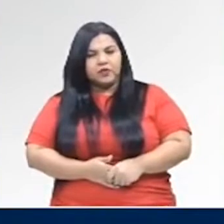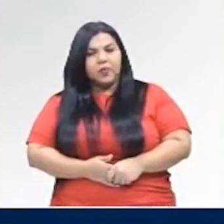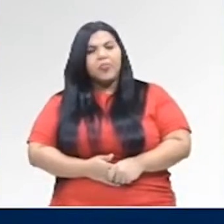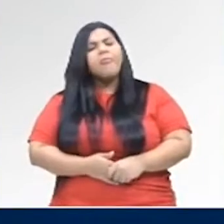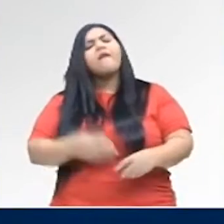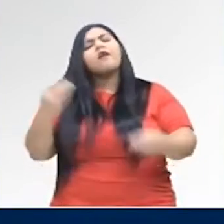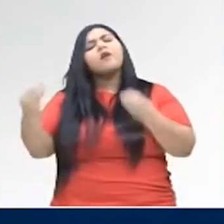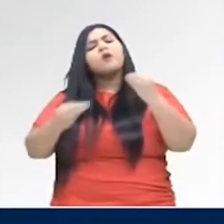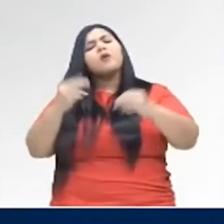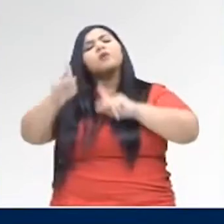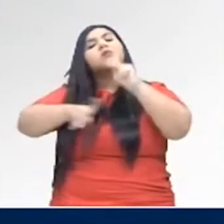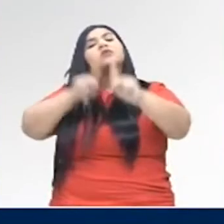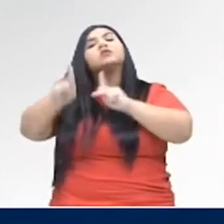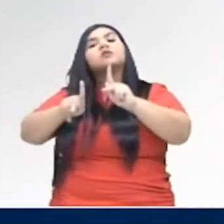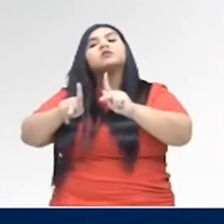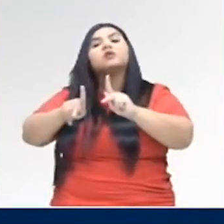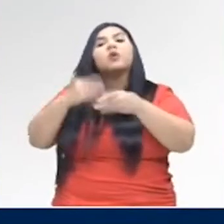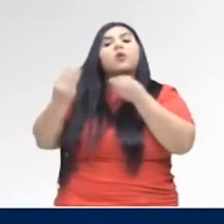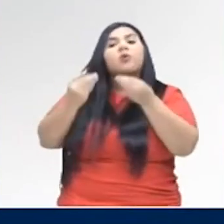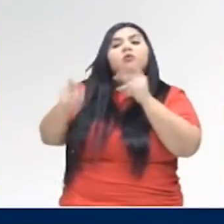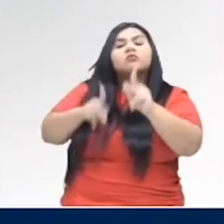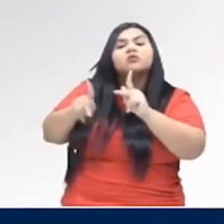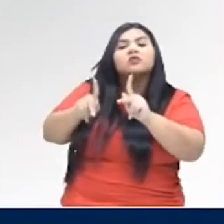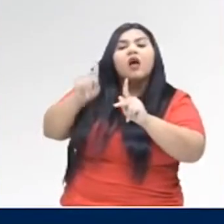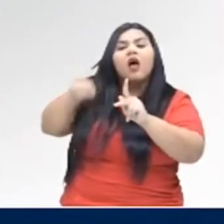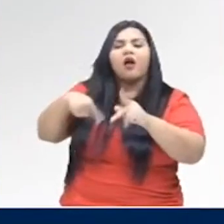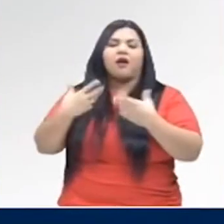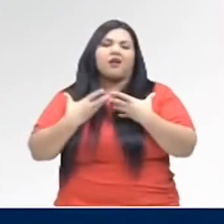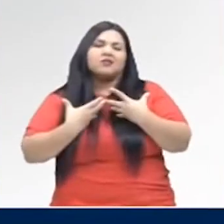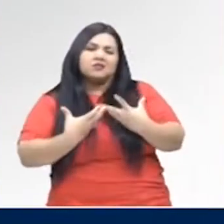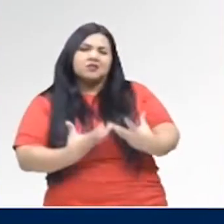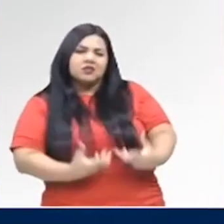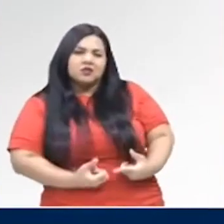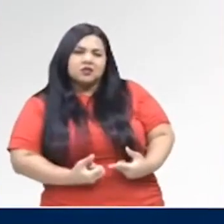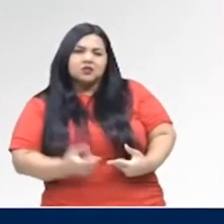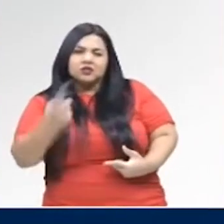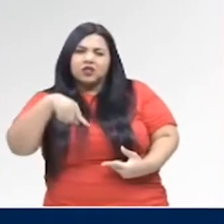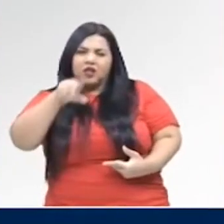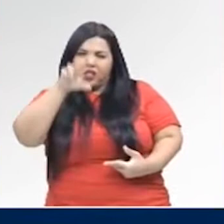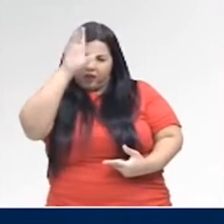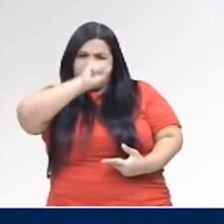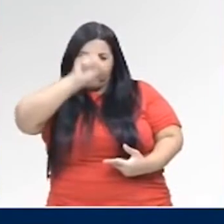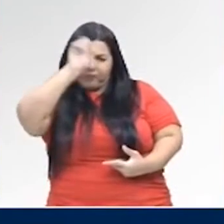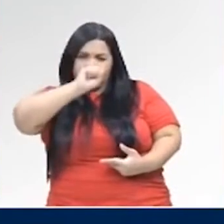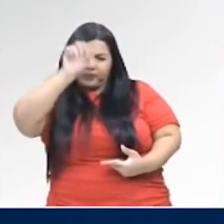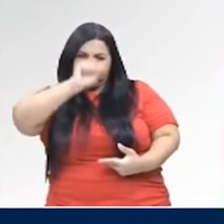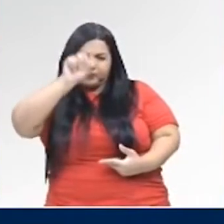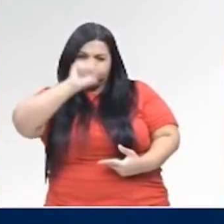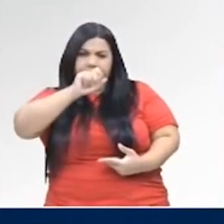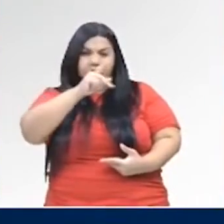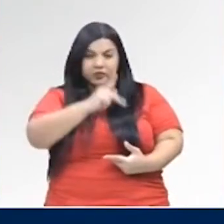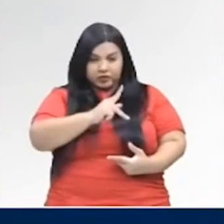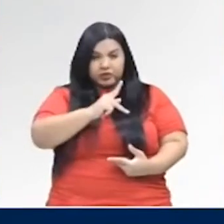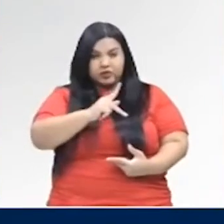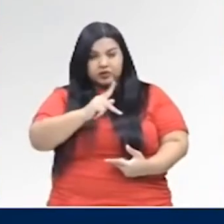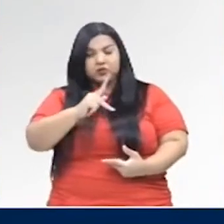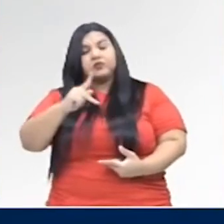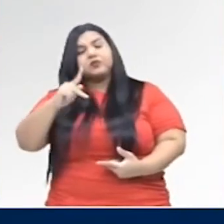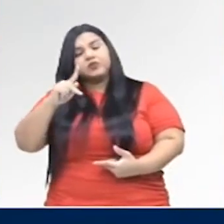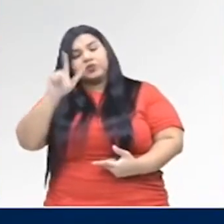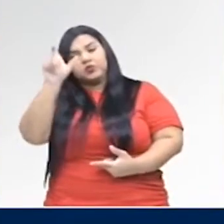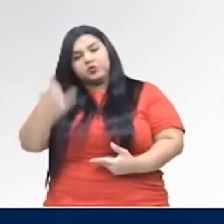é que as pessoas estavam? Elas estavam cansadas e cansadas nós já aprendemos, é o predicativo do sujeito pessoas.